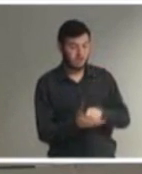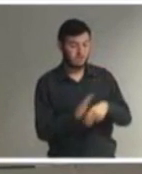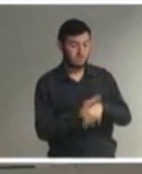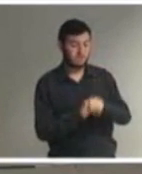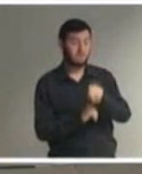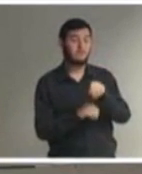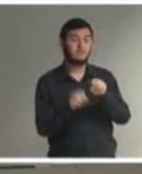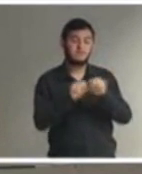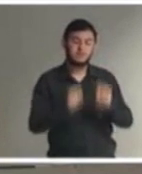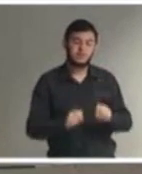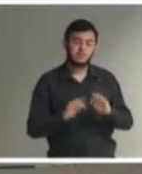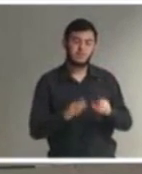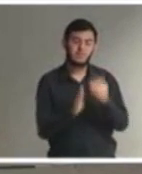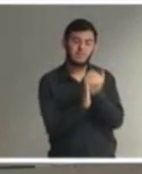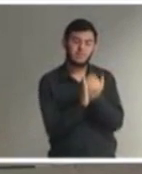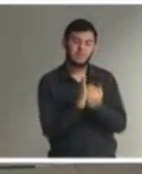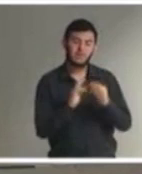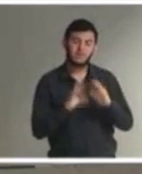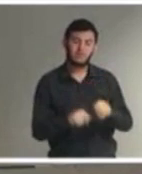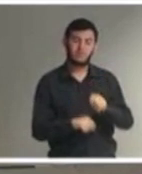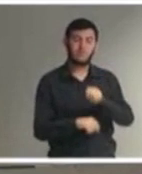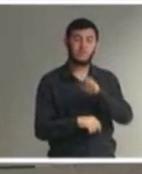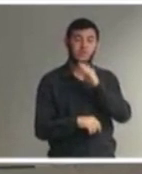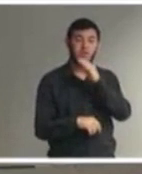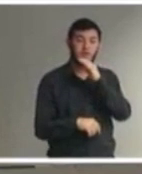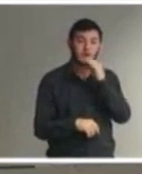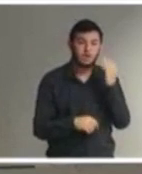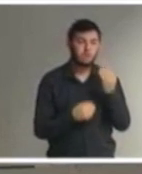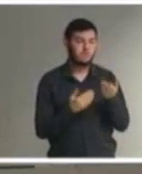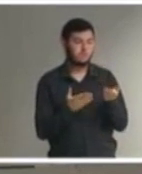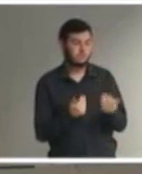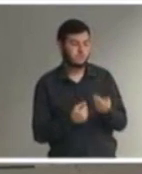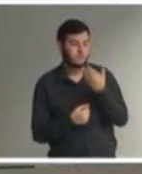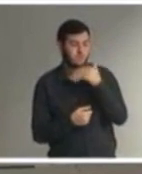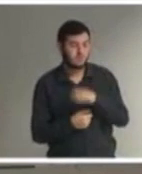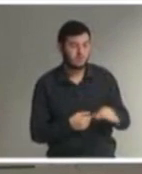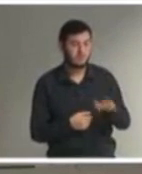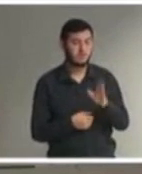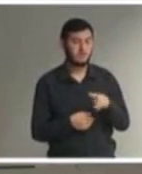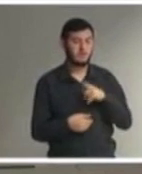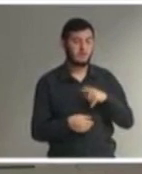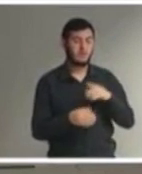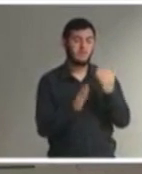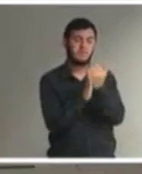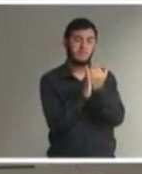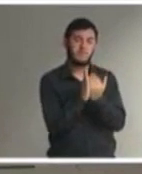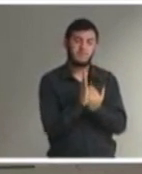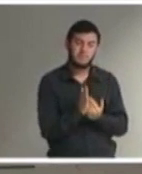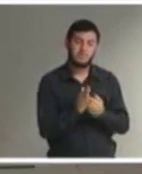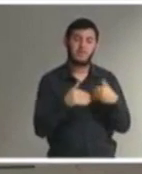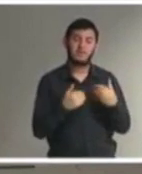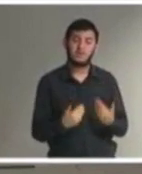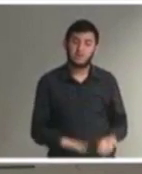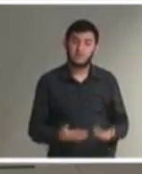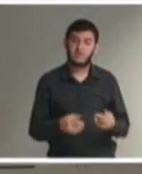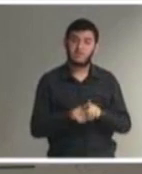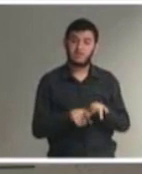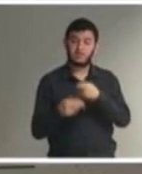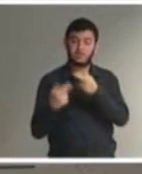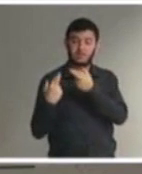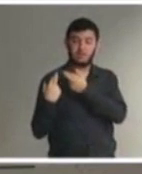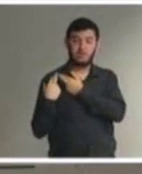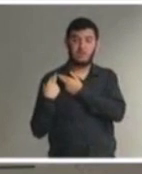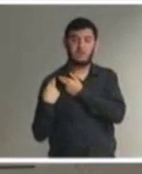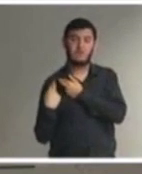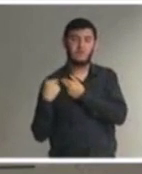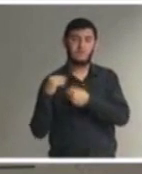jovens e adultos que aparecem no BPC e não aparecem no censo escolar então cabe ao ministério público cabe ao